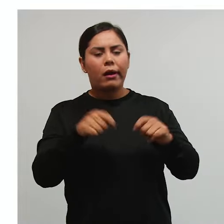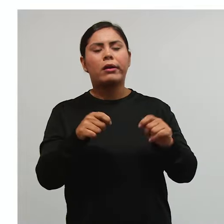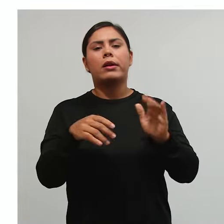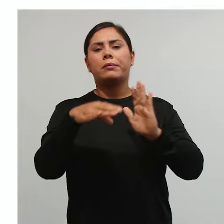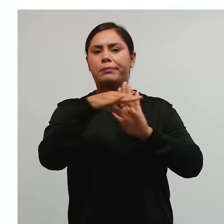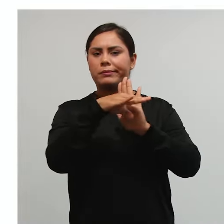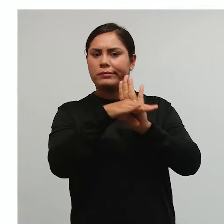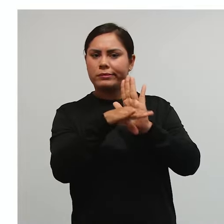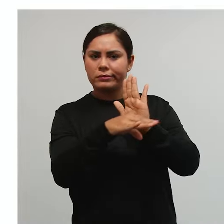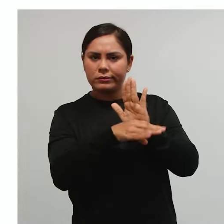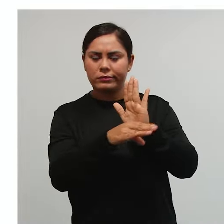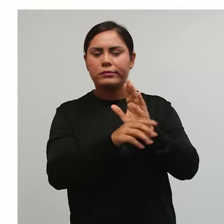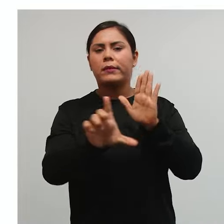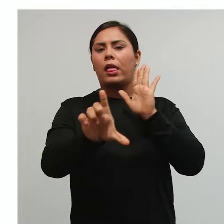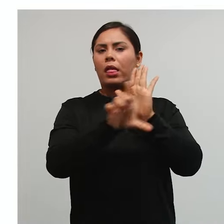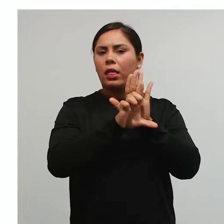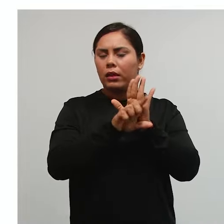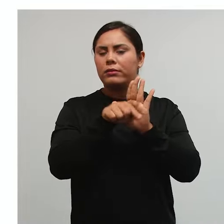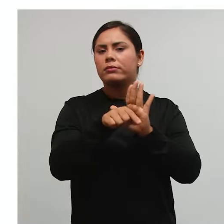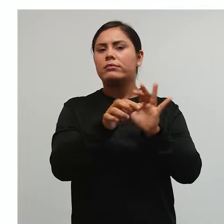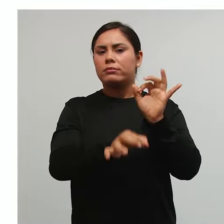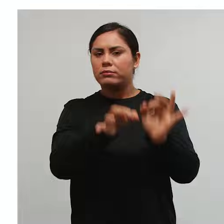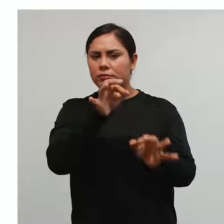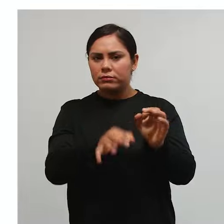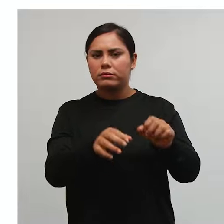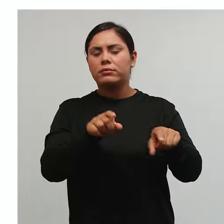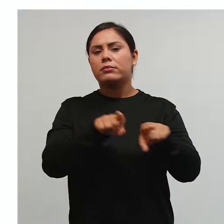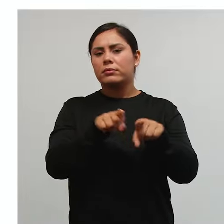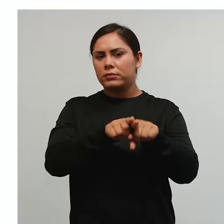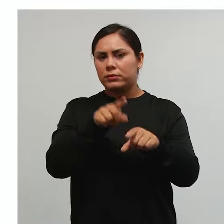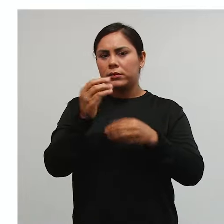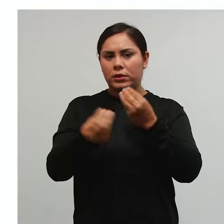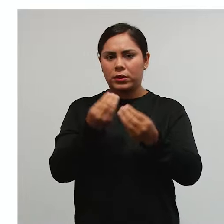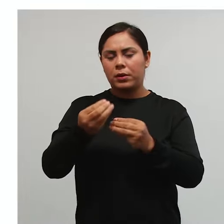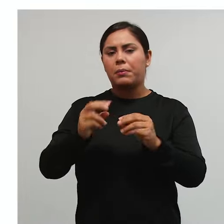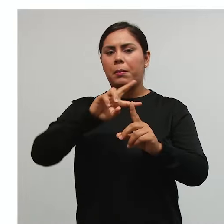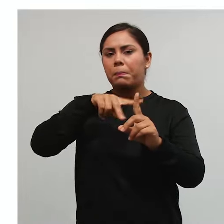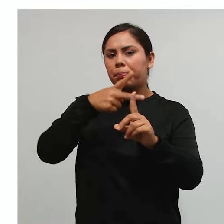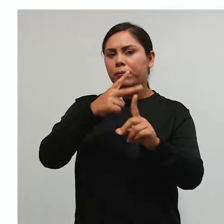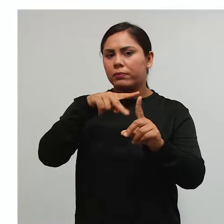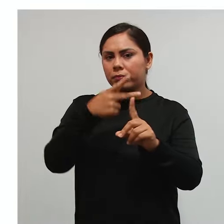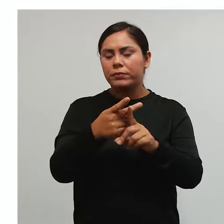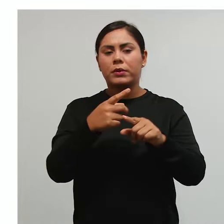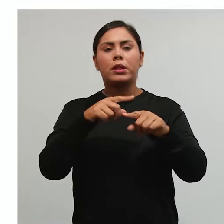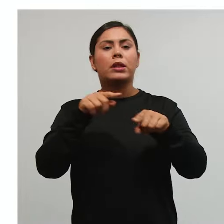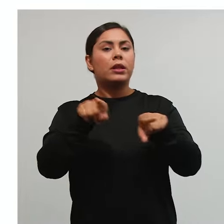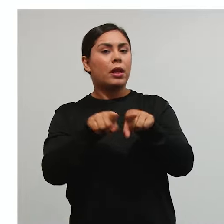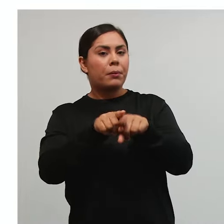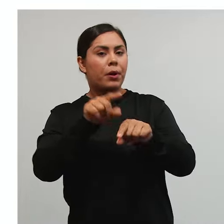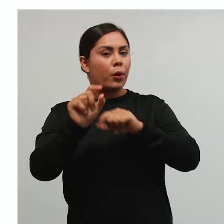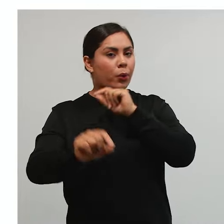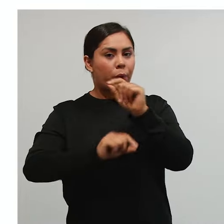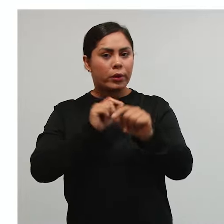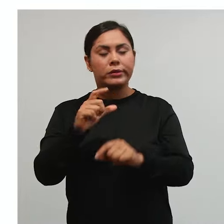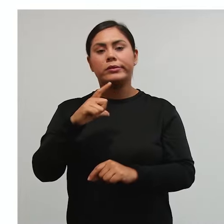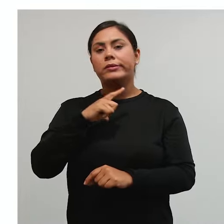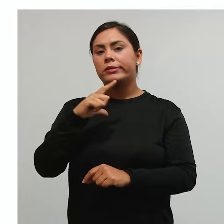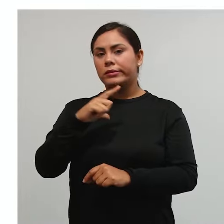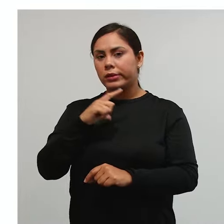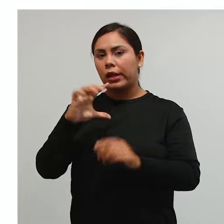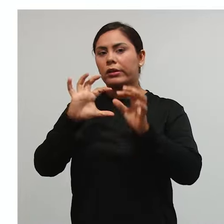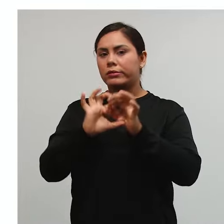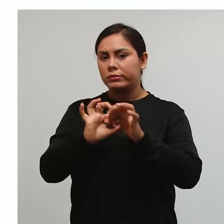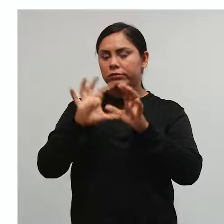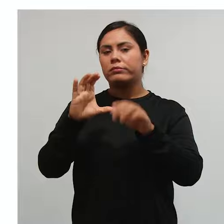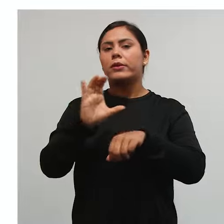tributários da legalidade, anterioridade e noventena. E, por fim, tem uma disposição da